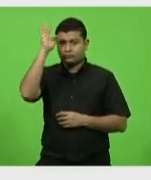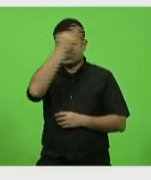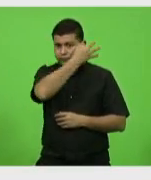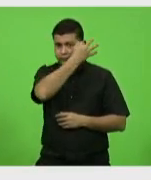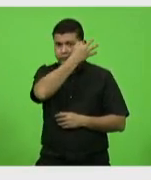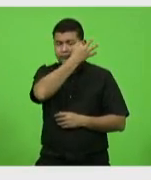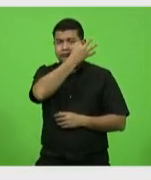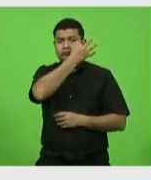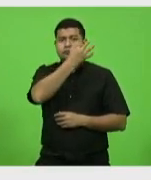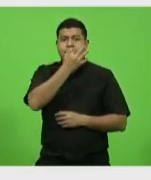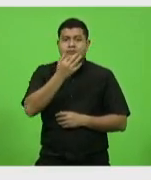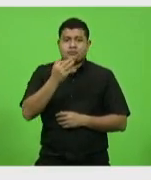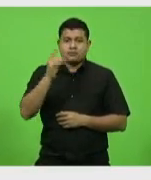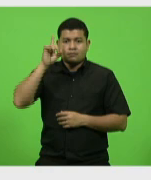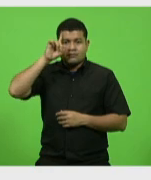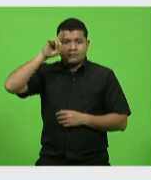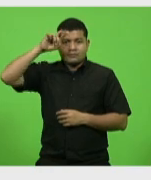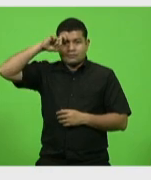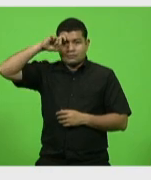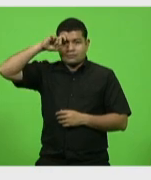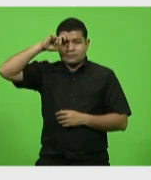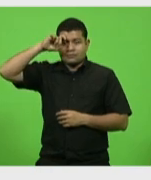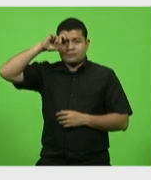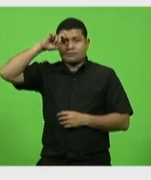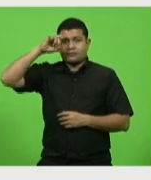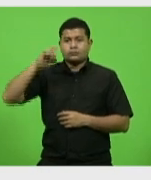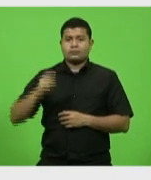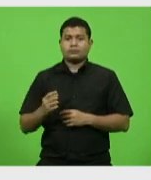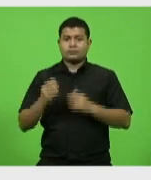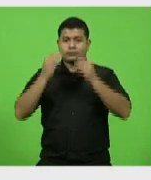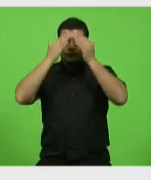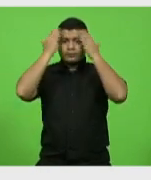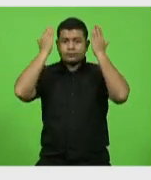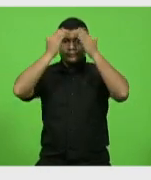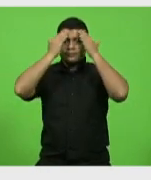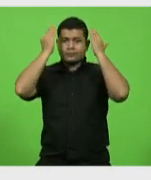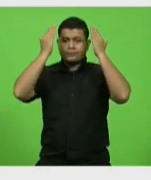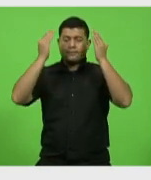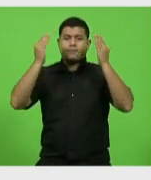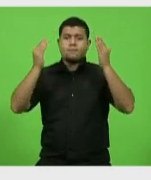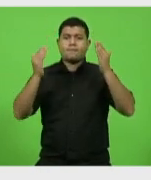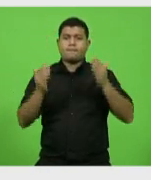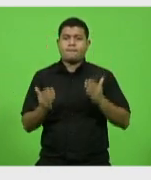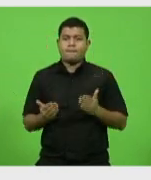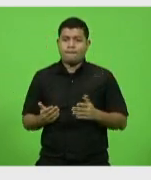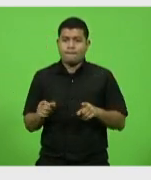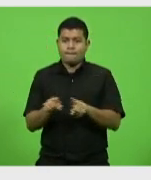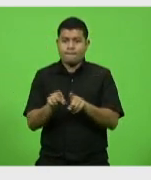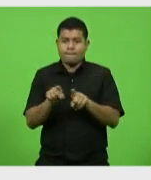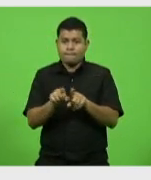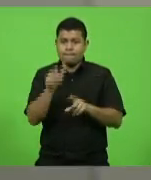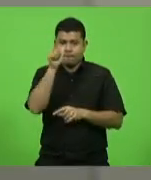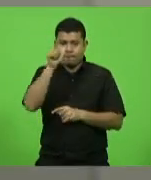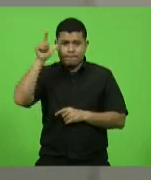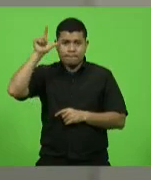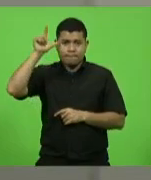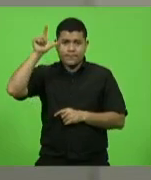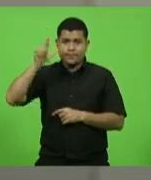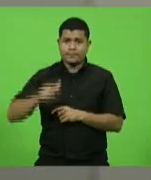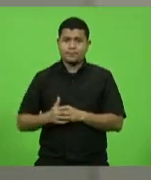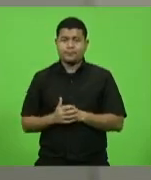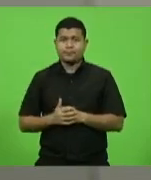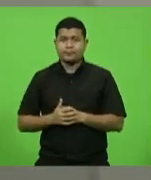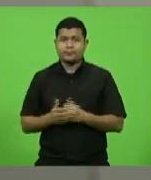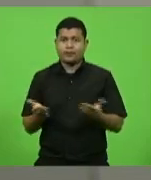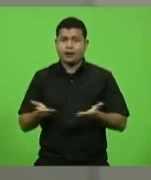no deputado Marcos Vieira, no deputado José Milton Schaefer e no deputado Laércio Schuster. Agora,